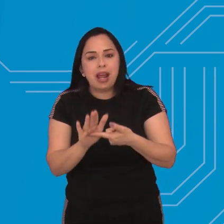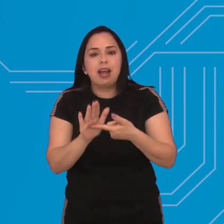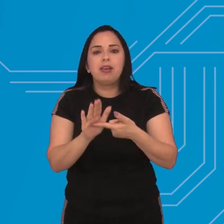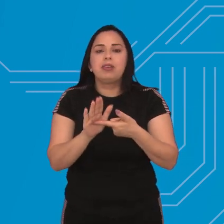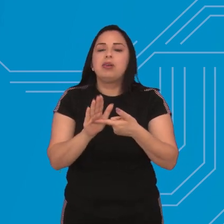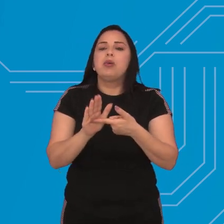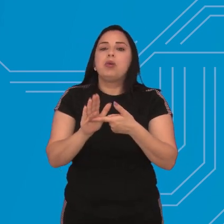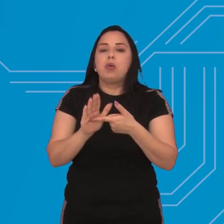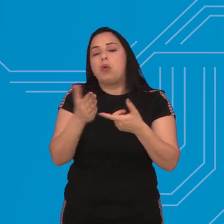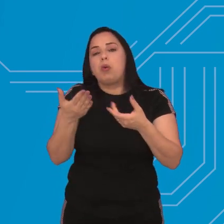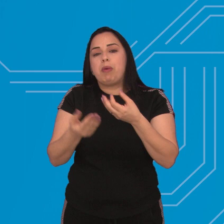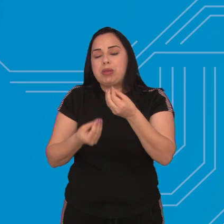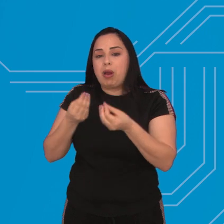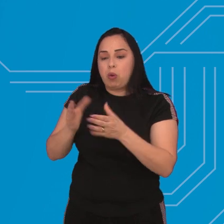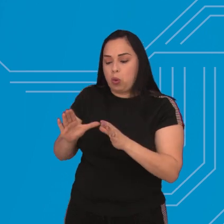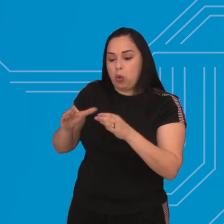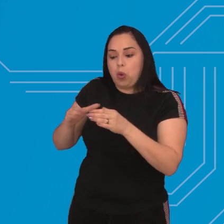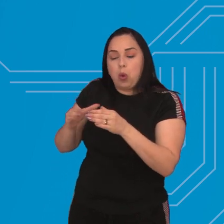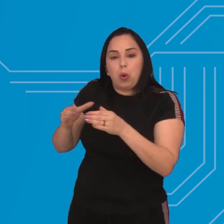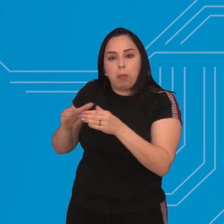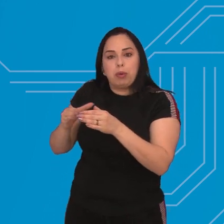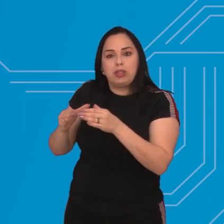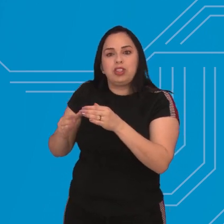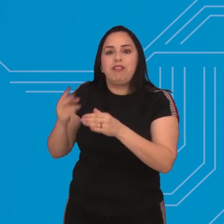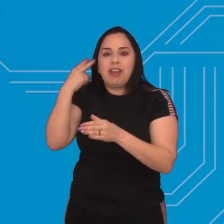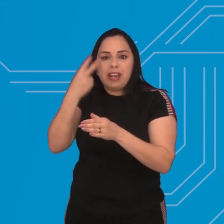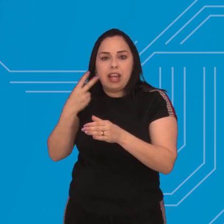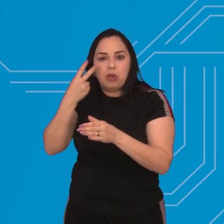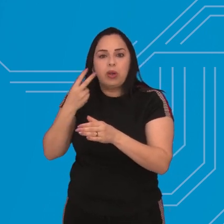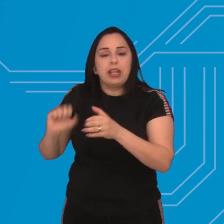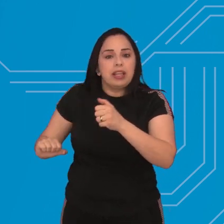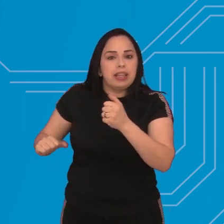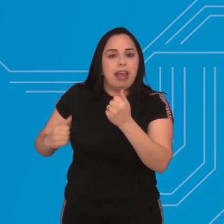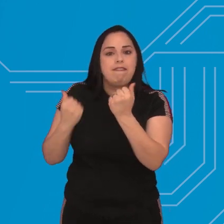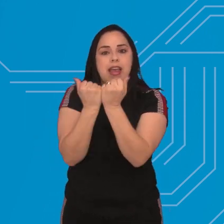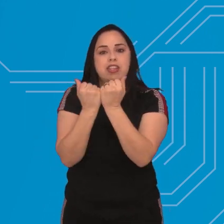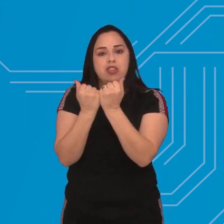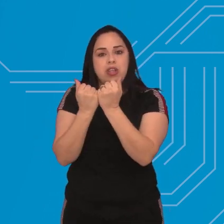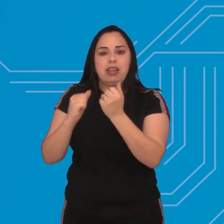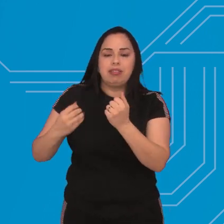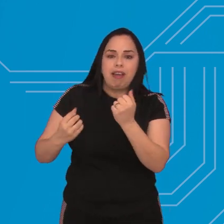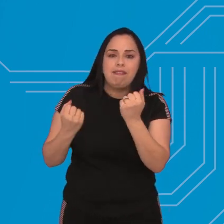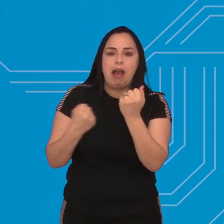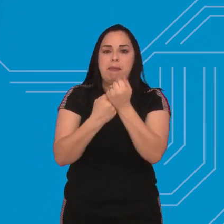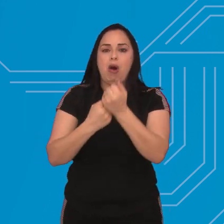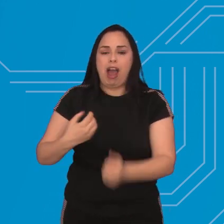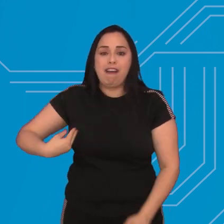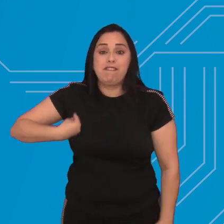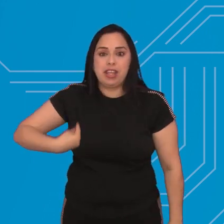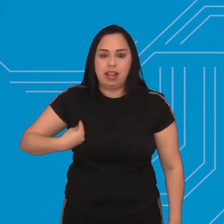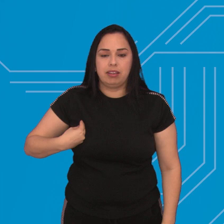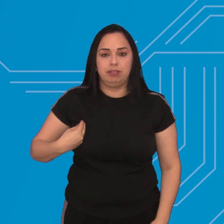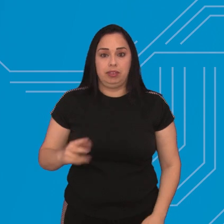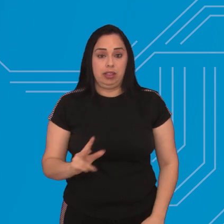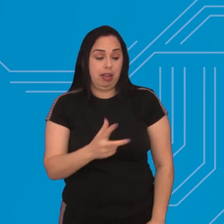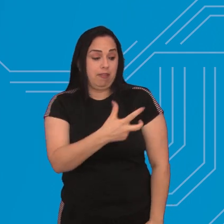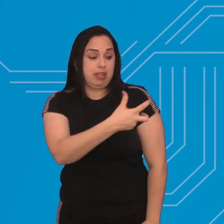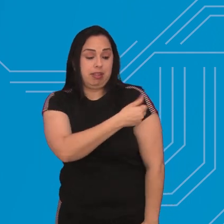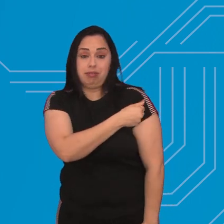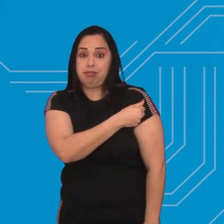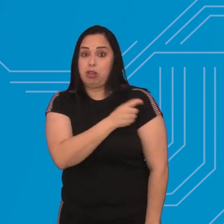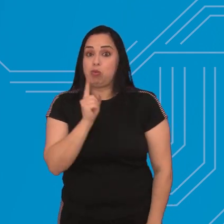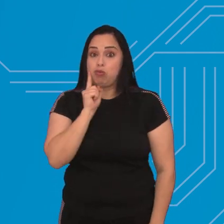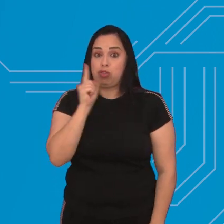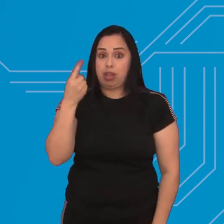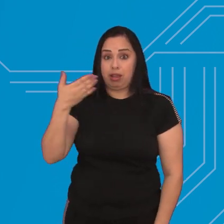como vai atuar a frente parlamentar em defesa da vida criada pelos vereadores também vamos falar de vacinação esta semana uma